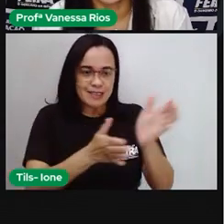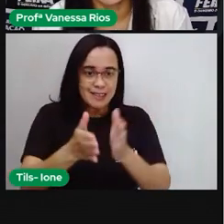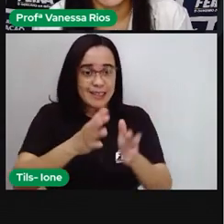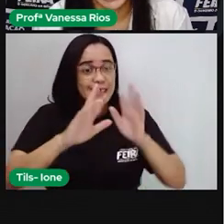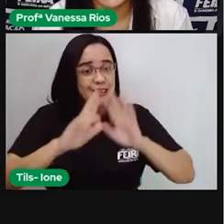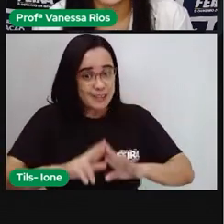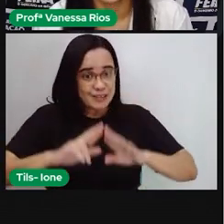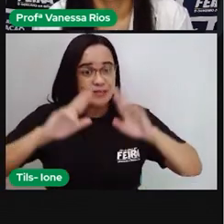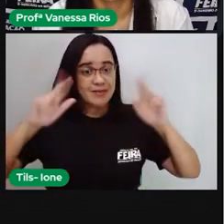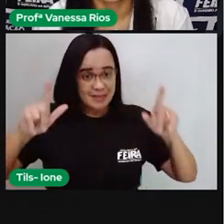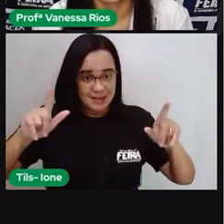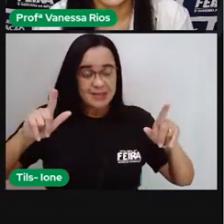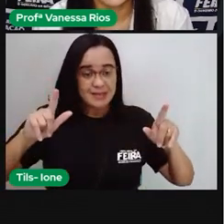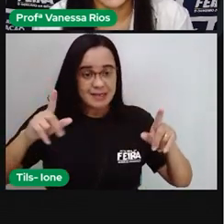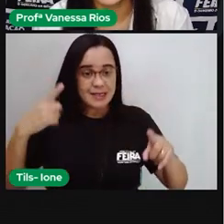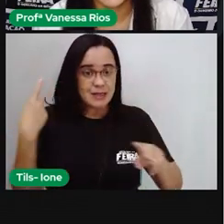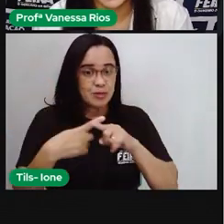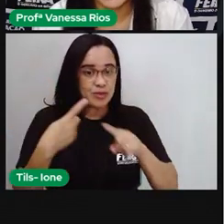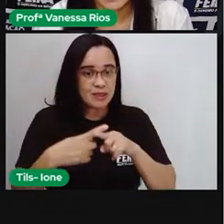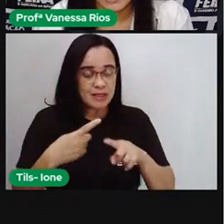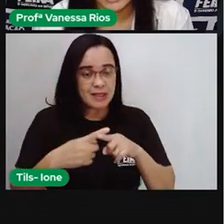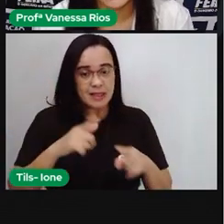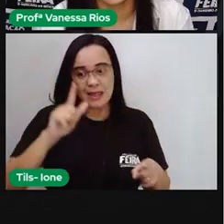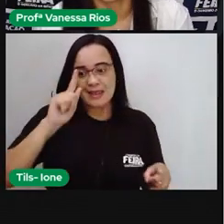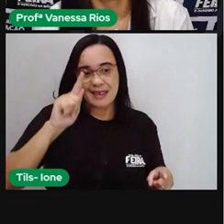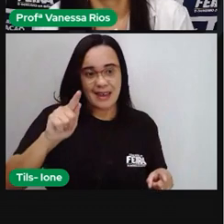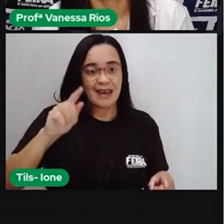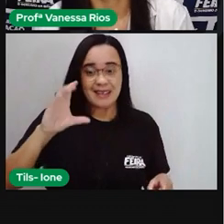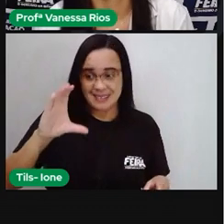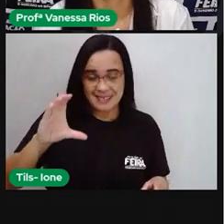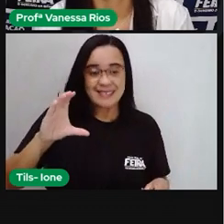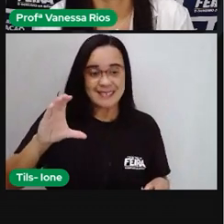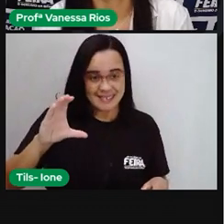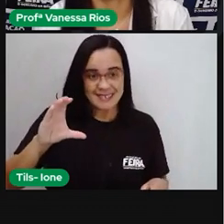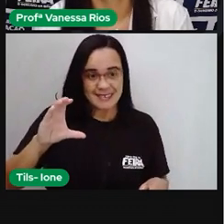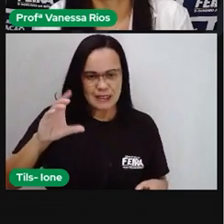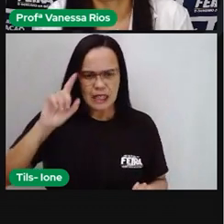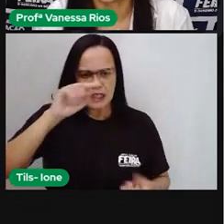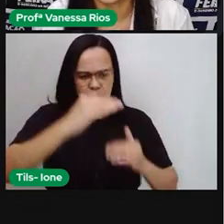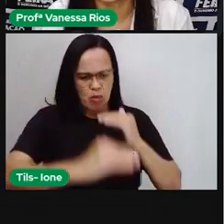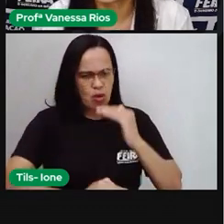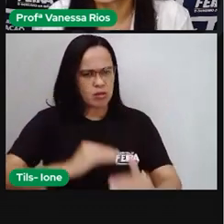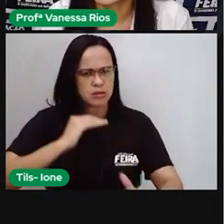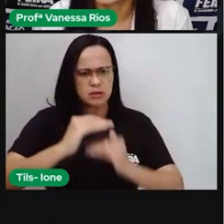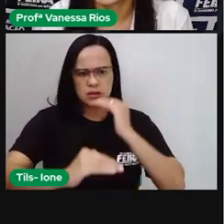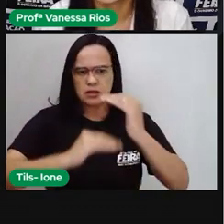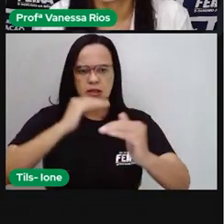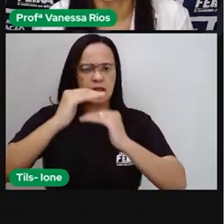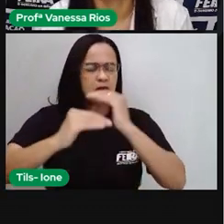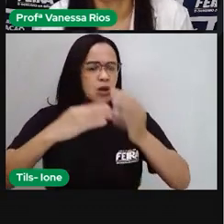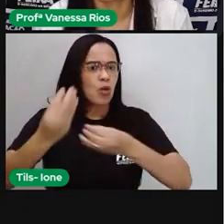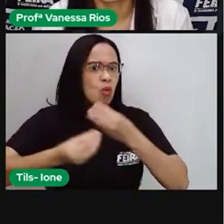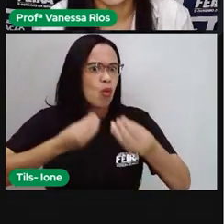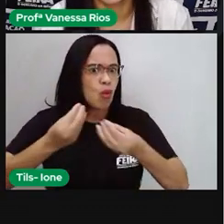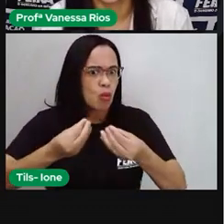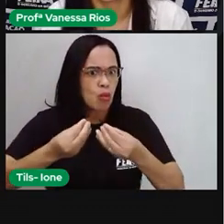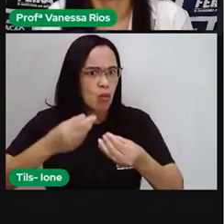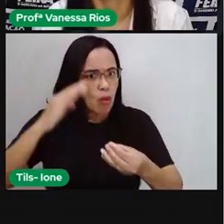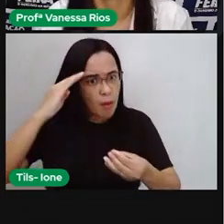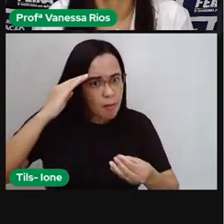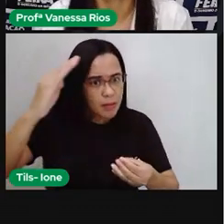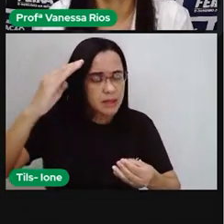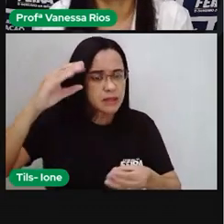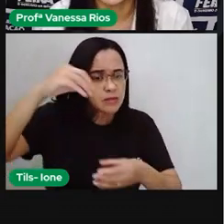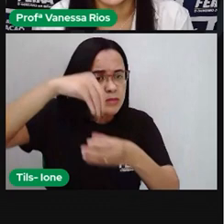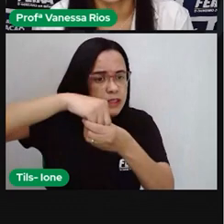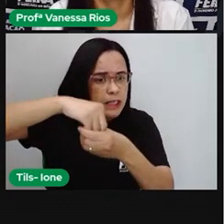carregado com gás gás carbônico e esse processo aí tem o coração como um órgão aí principal que é